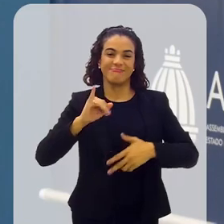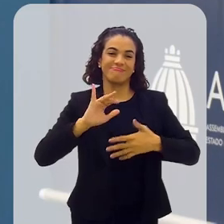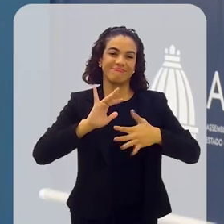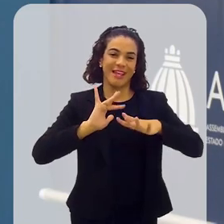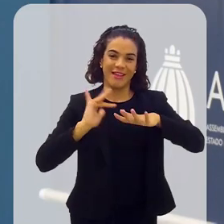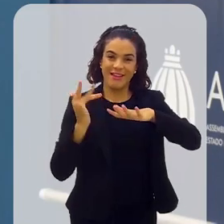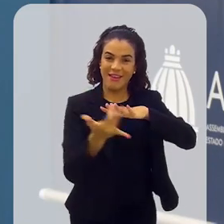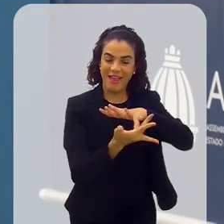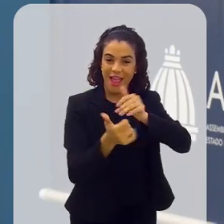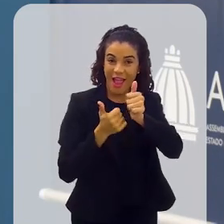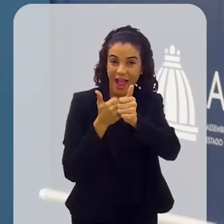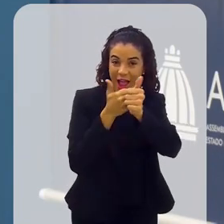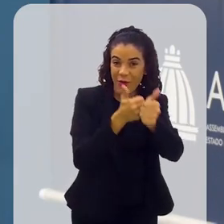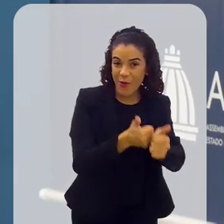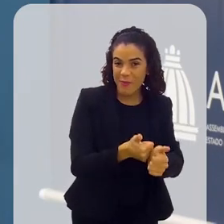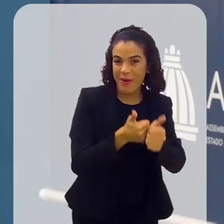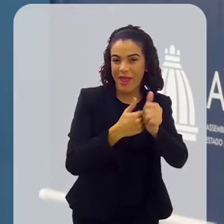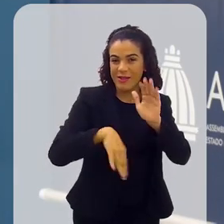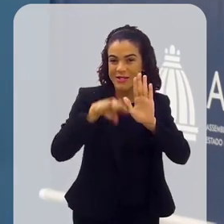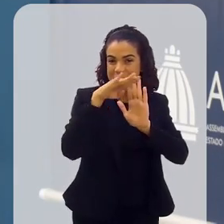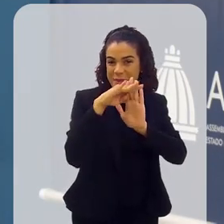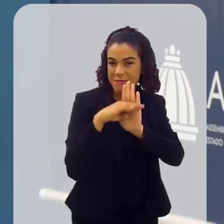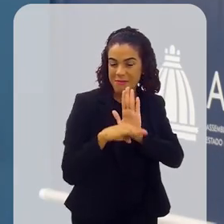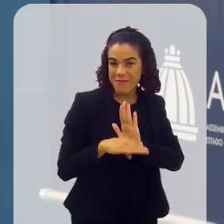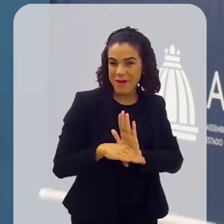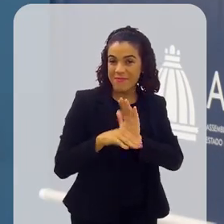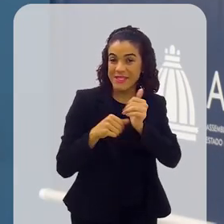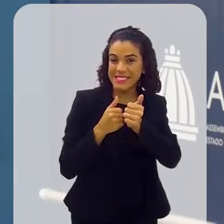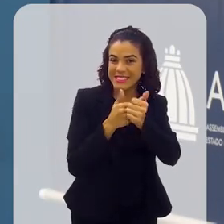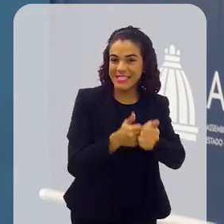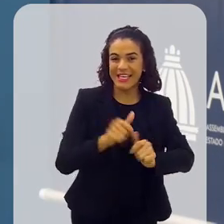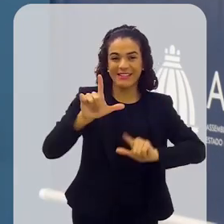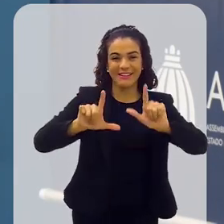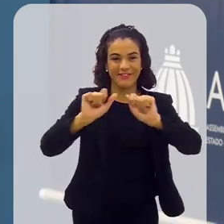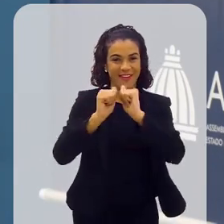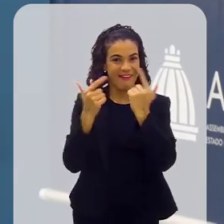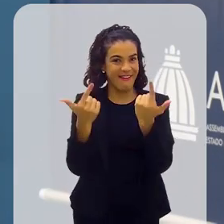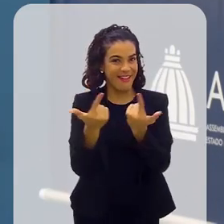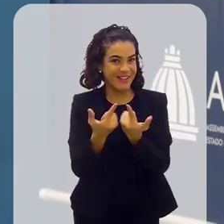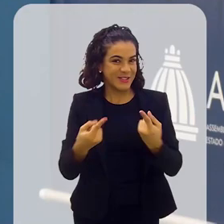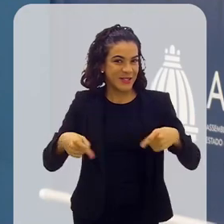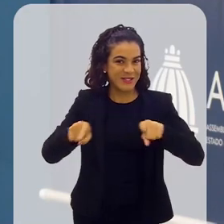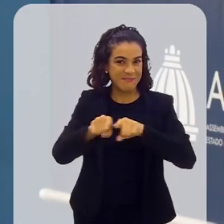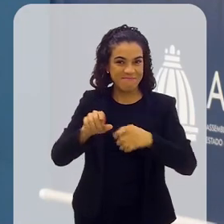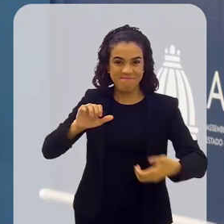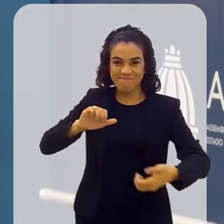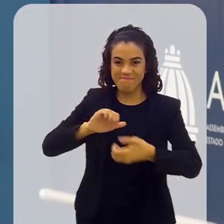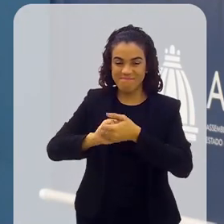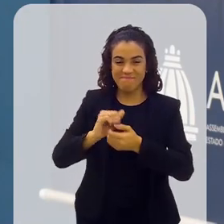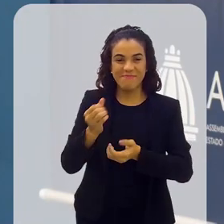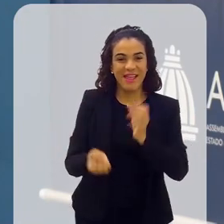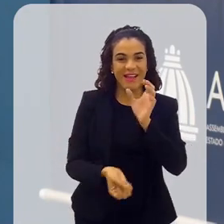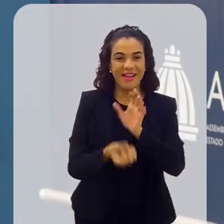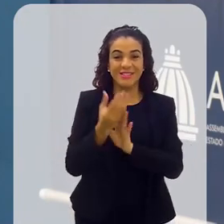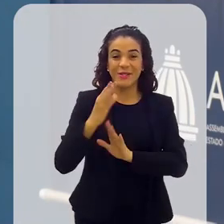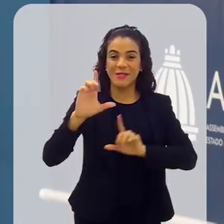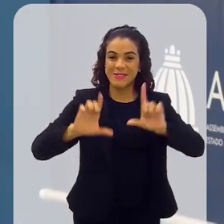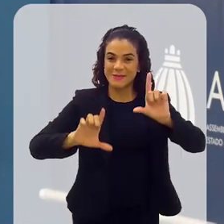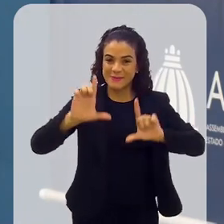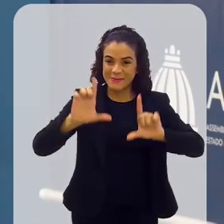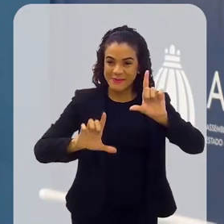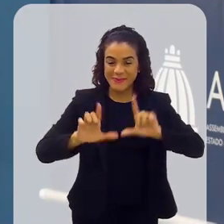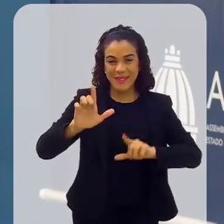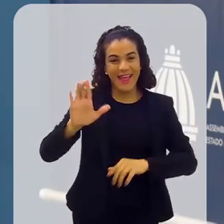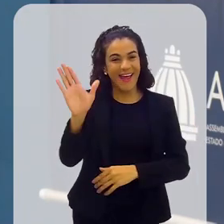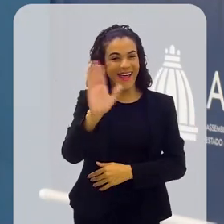nas nossas redes sociais, acompanhar a nossa agenda e também a seguir a TV Elerge, nossa parceira na